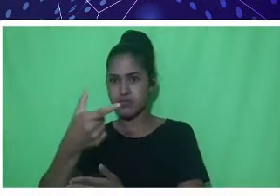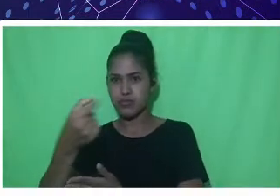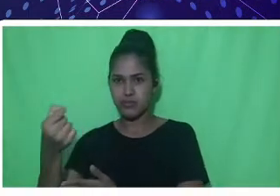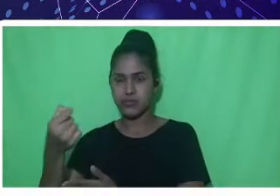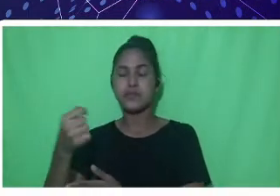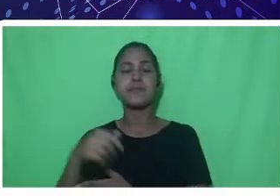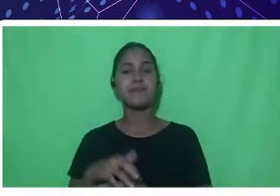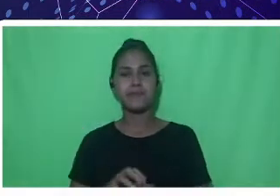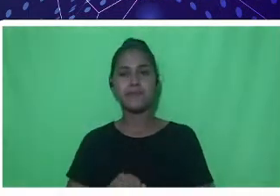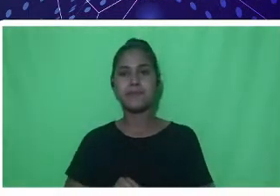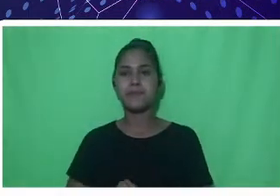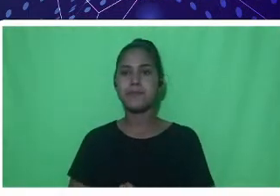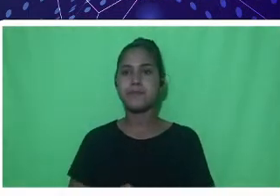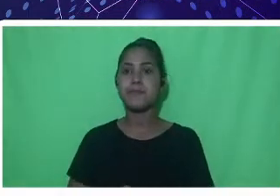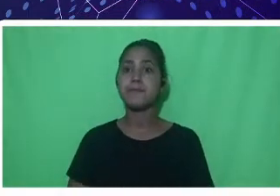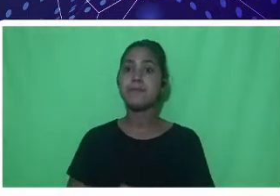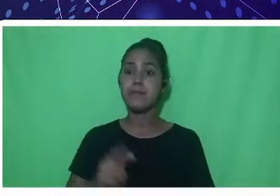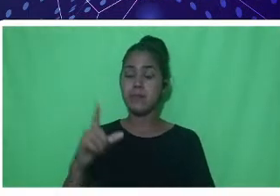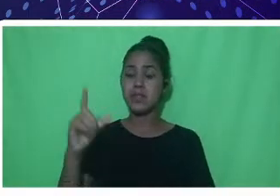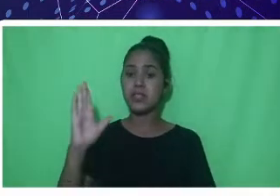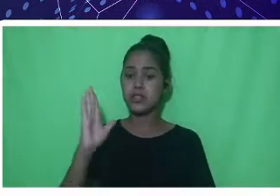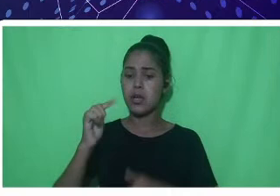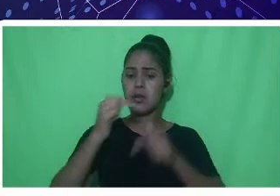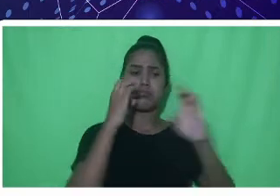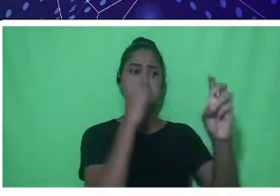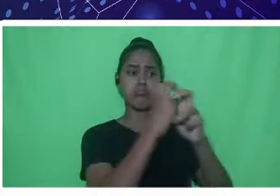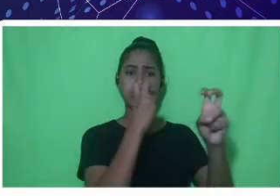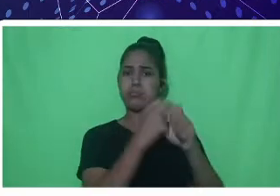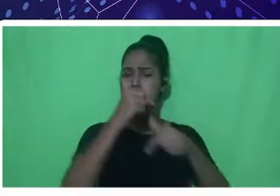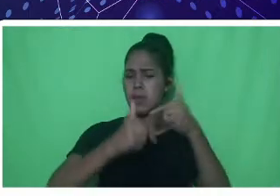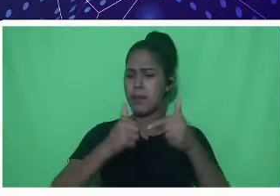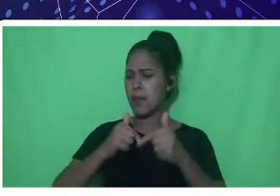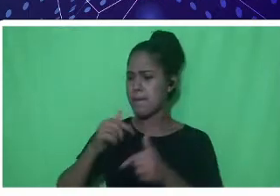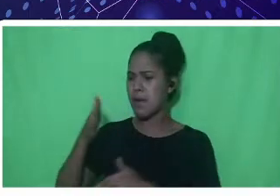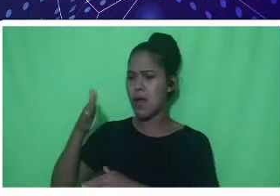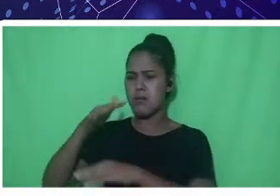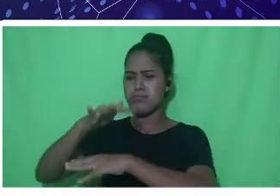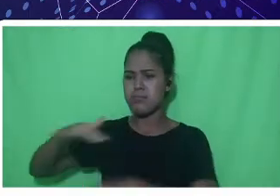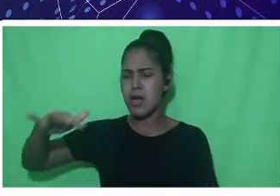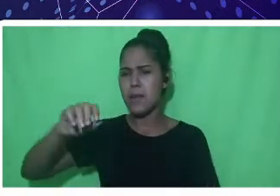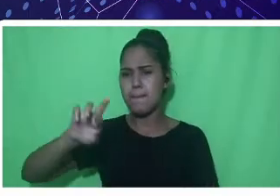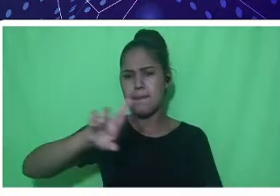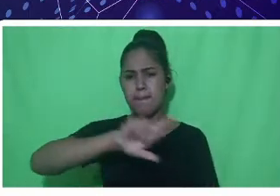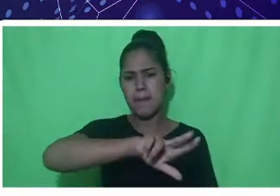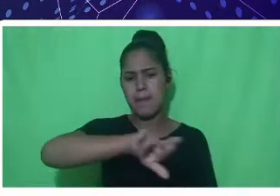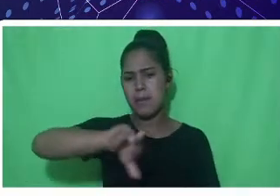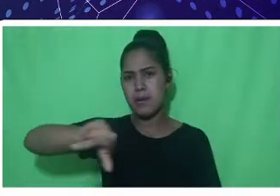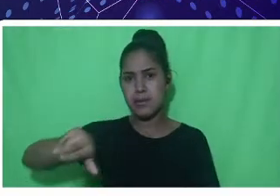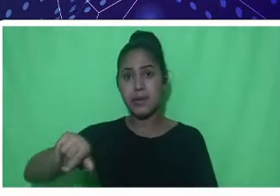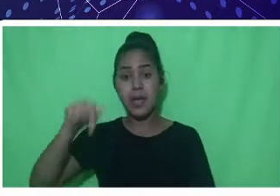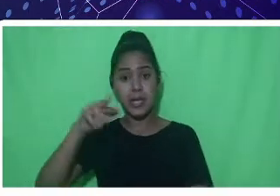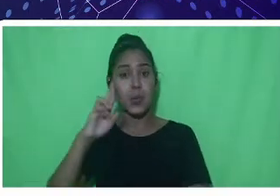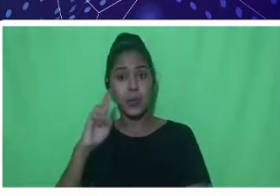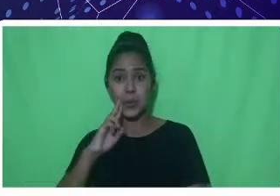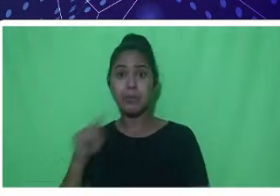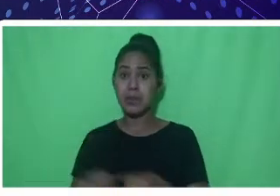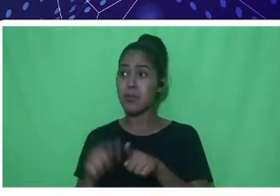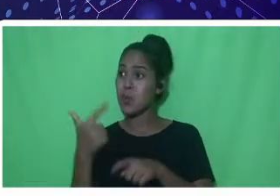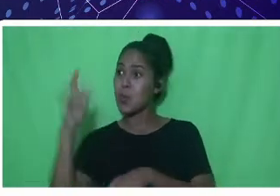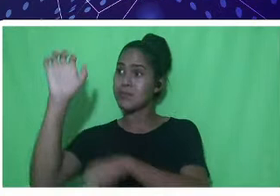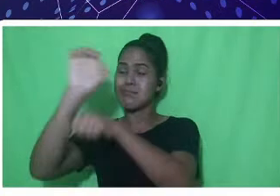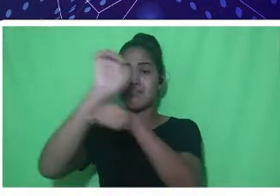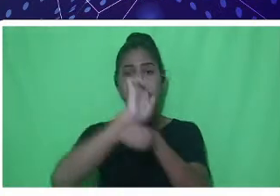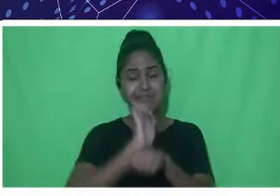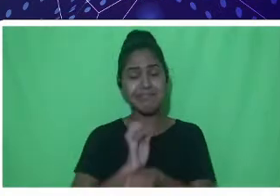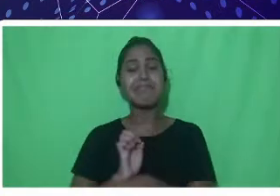atuando em diversas áreas da sua formação, pelo estado, inclusive fora do estado de Rondônia, né? Então, para iniciar,